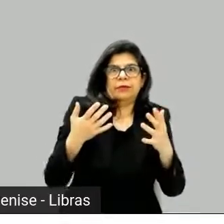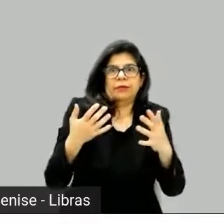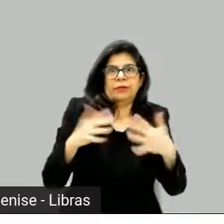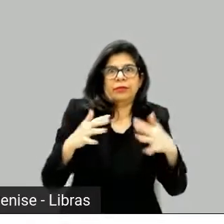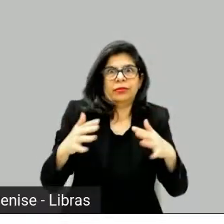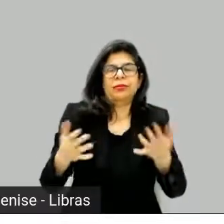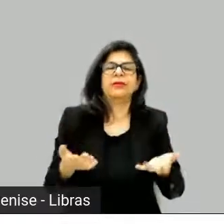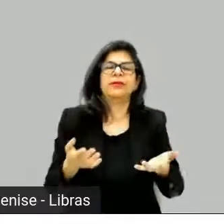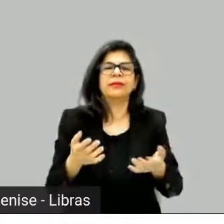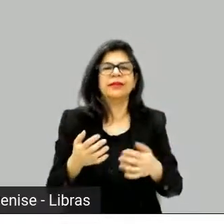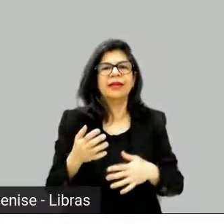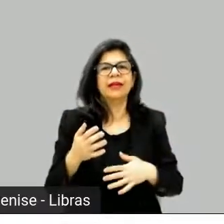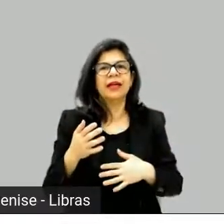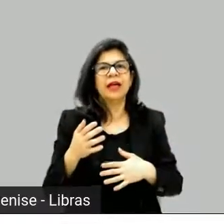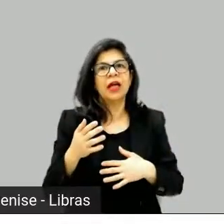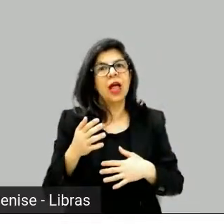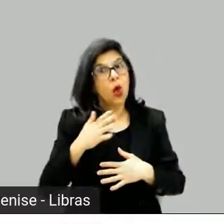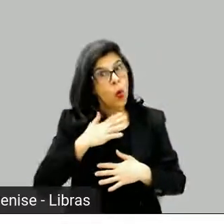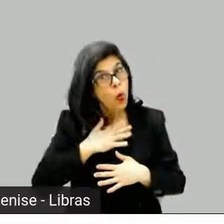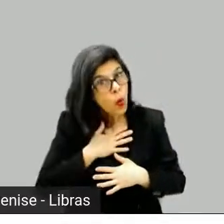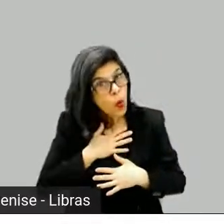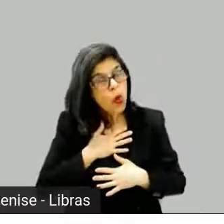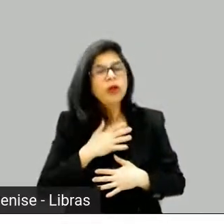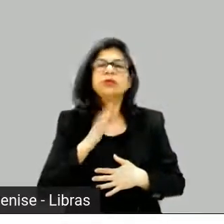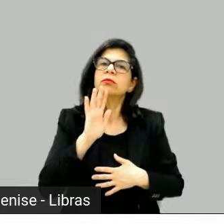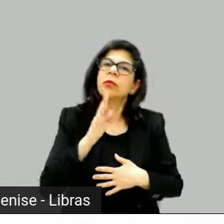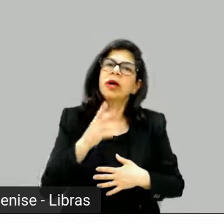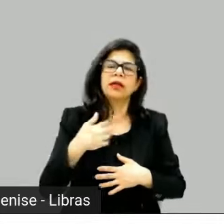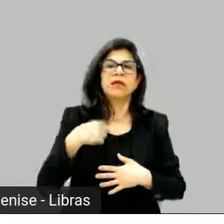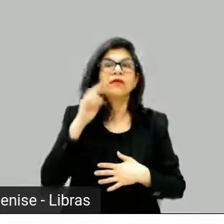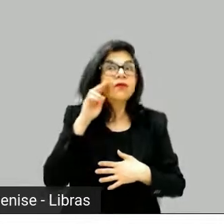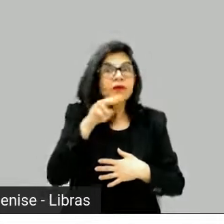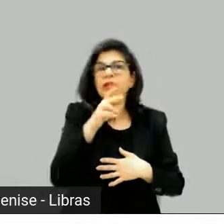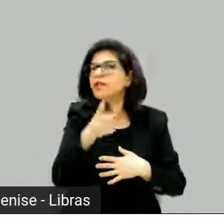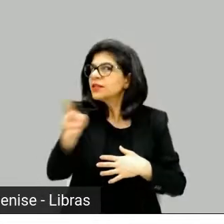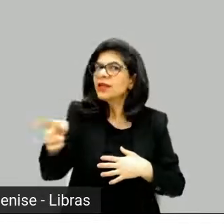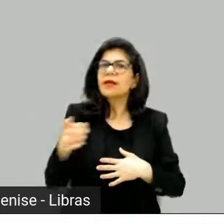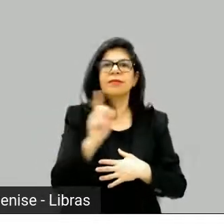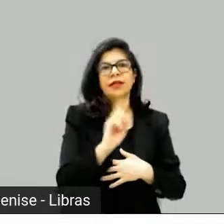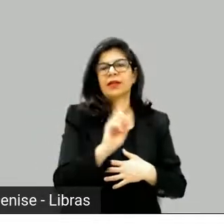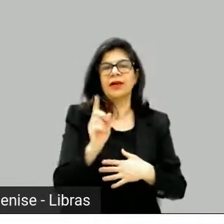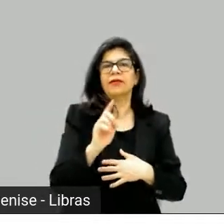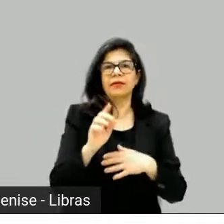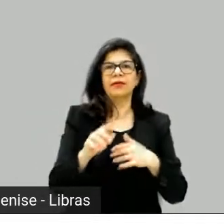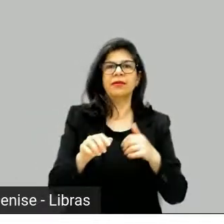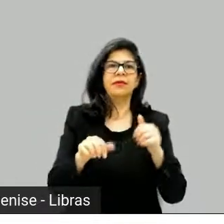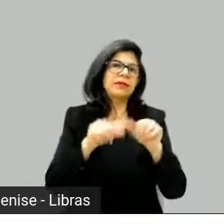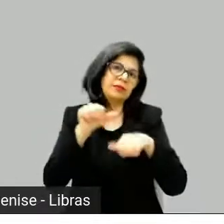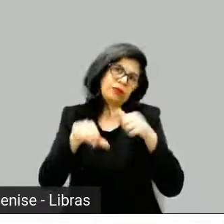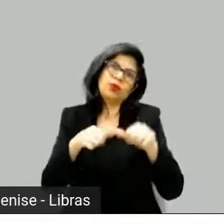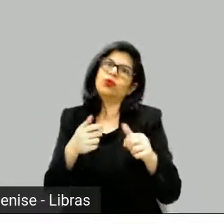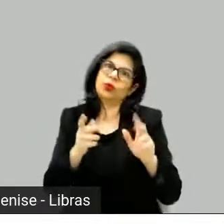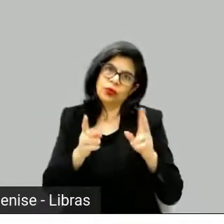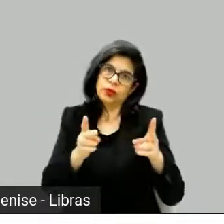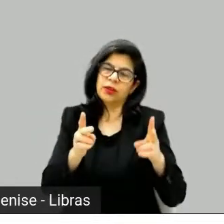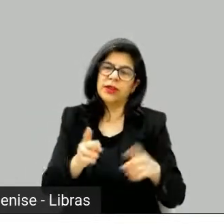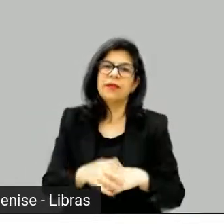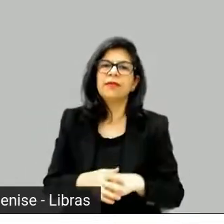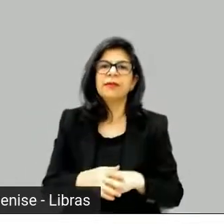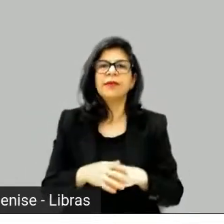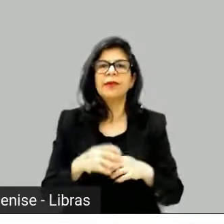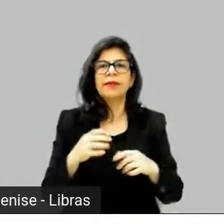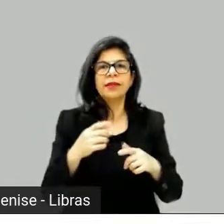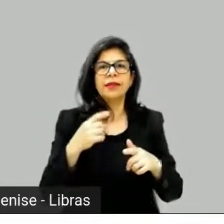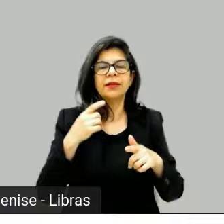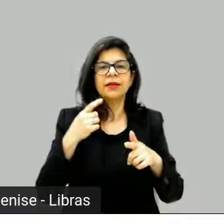não é que eu veja sempre. Mas aí, de uns meses para cá, tenho assistido mais. Então, acaba que o meio às boas eu já vi e